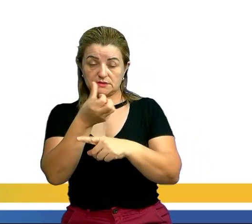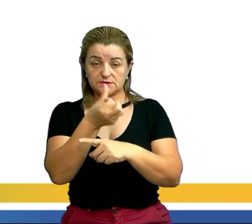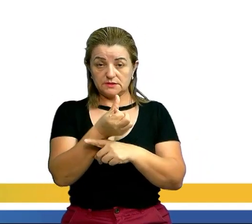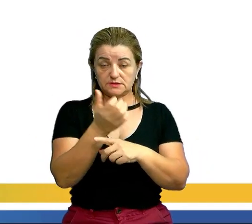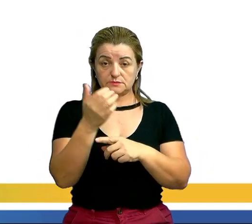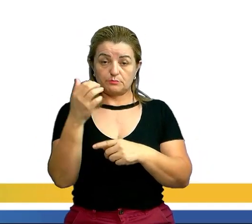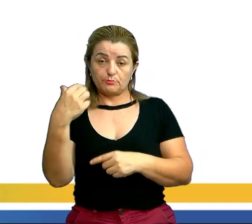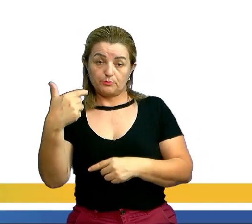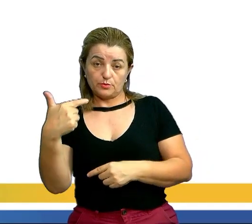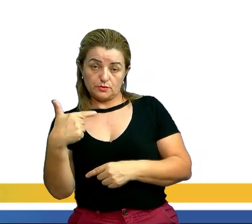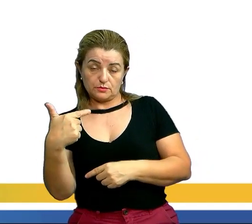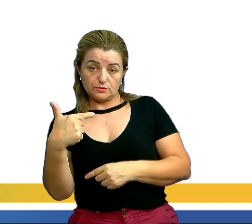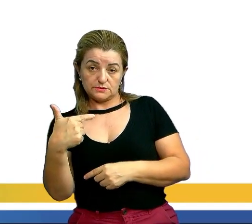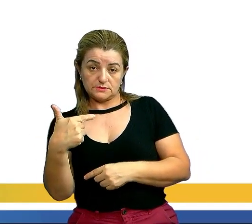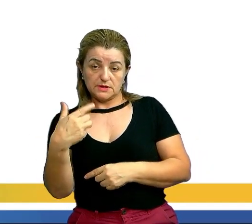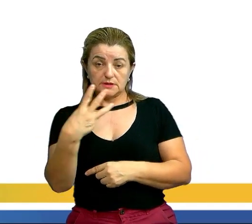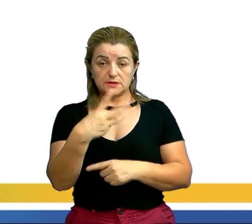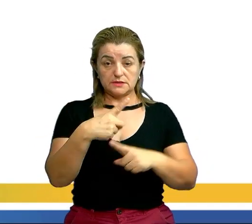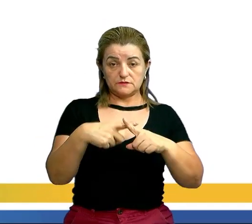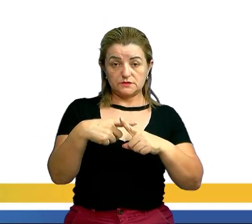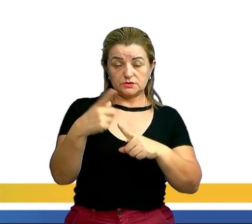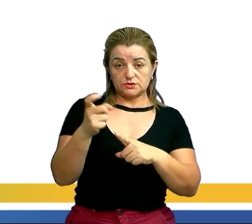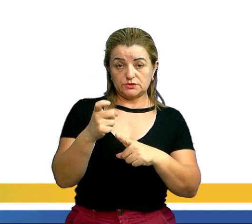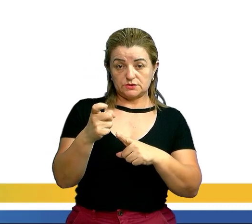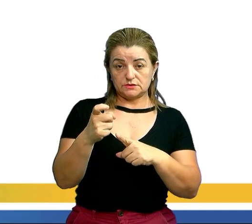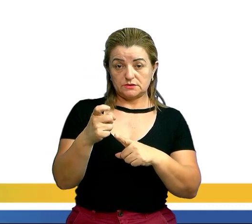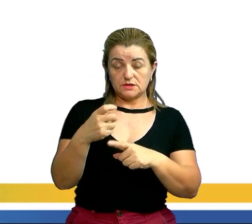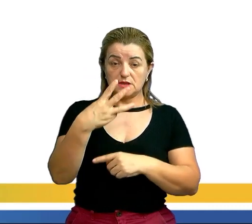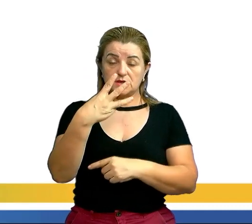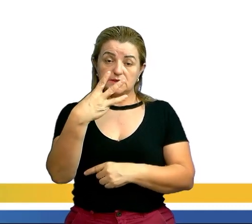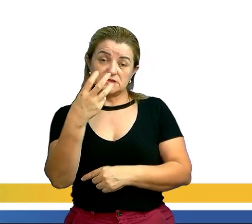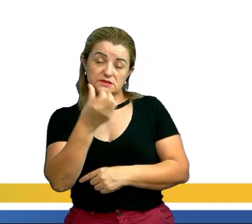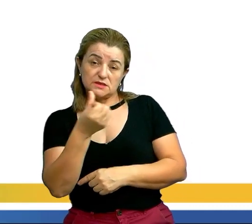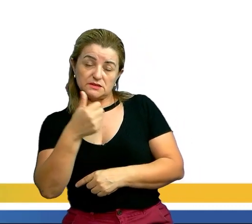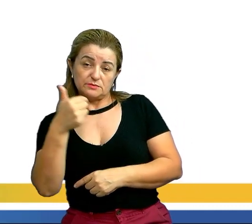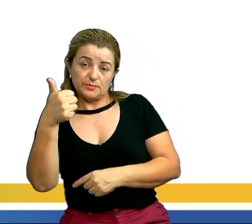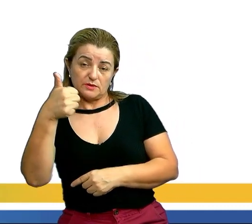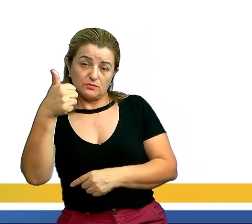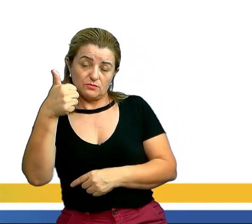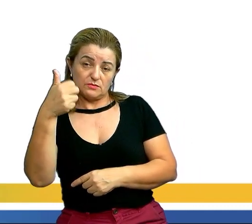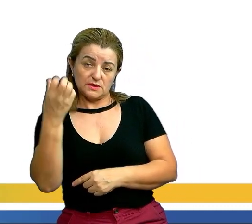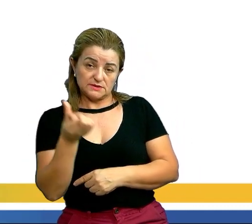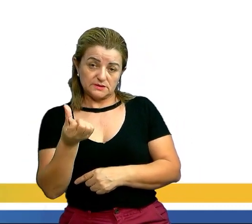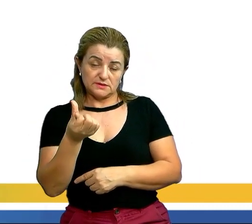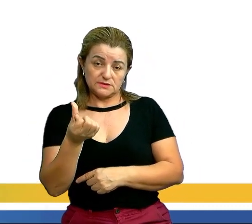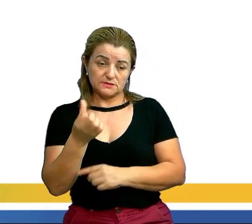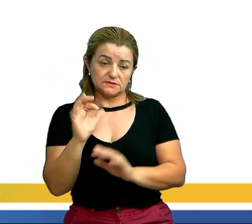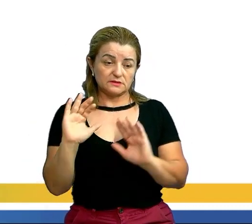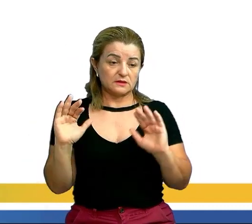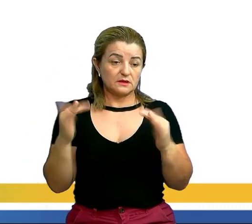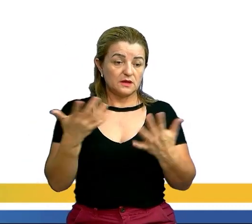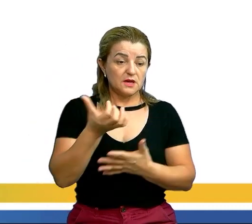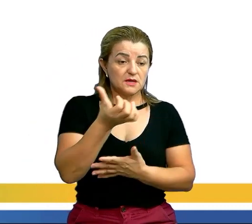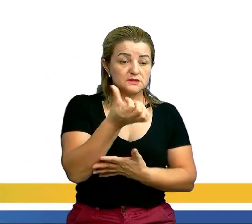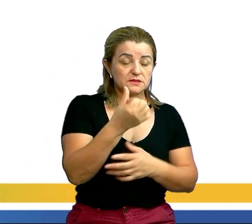é 3. 3 vezes X é 3X. 6 para 1 é 6. 6 vezes 1.200 é 7.200. Tudo